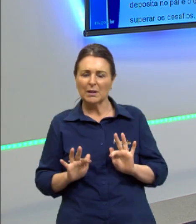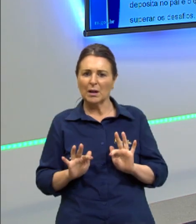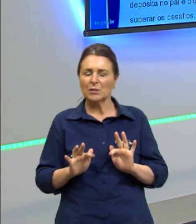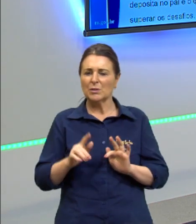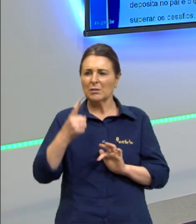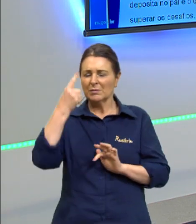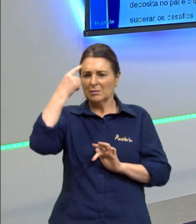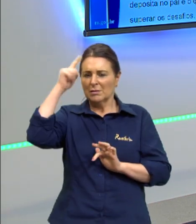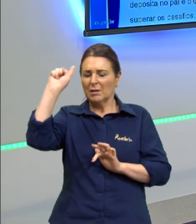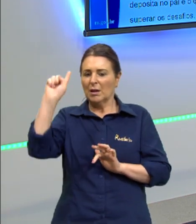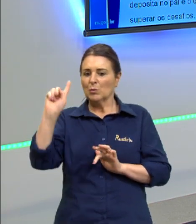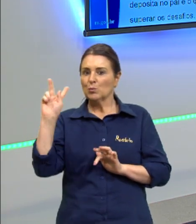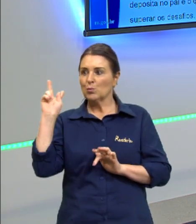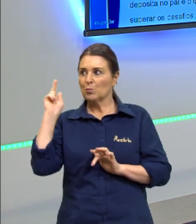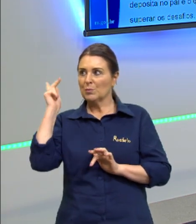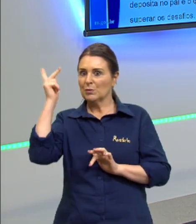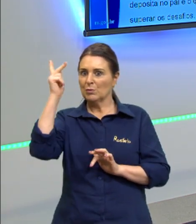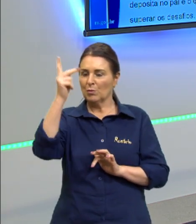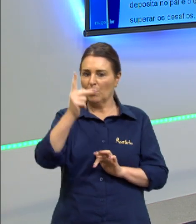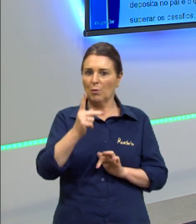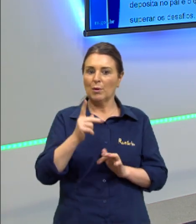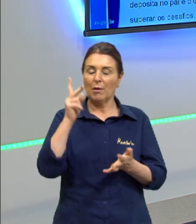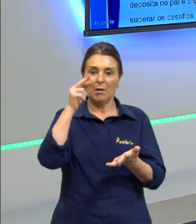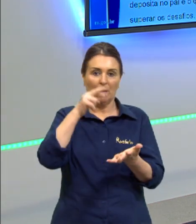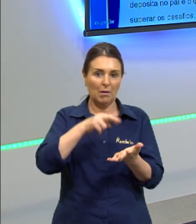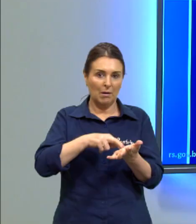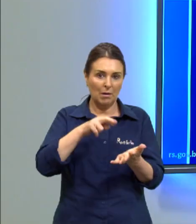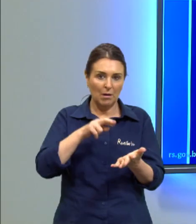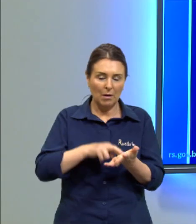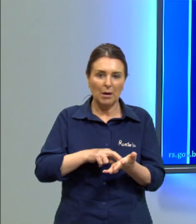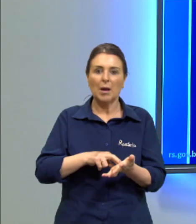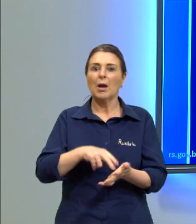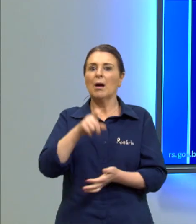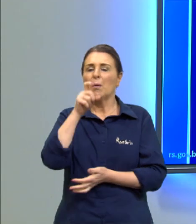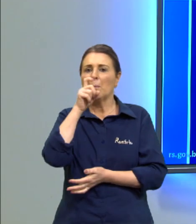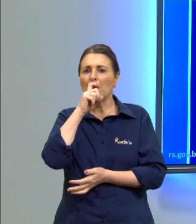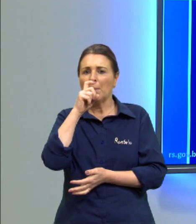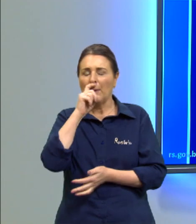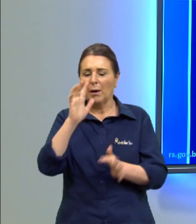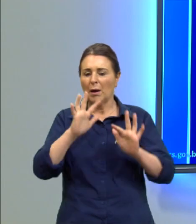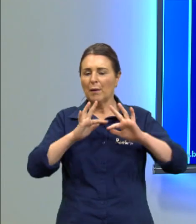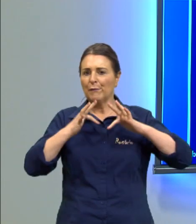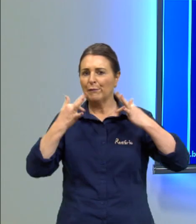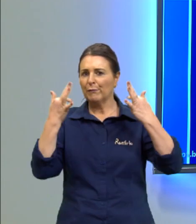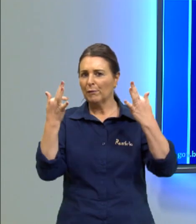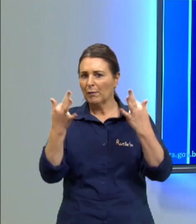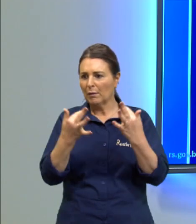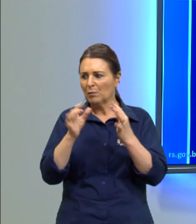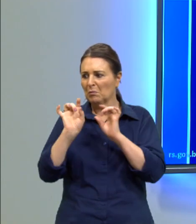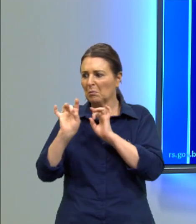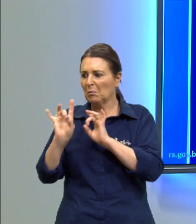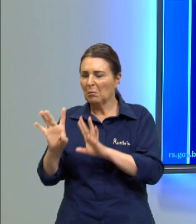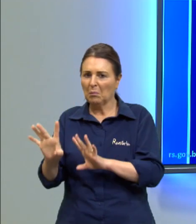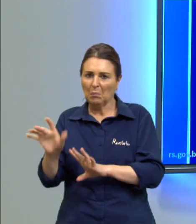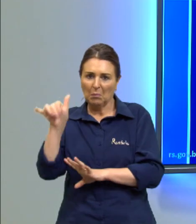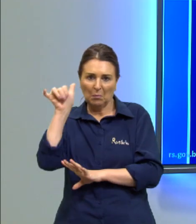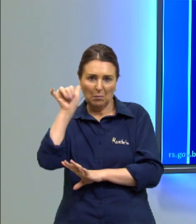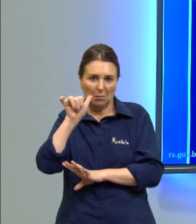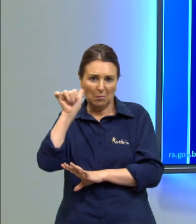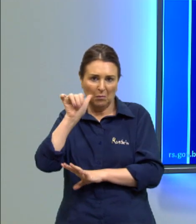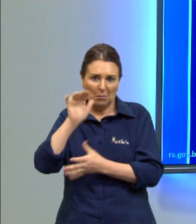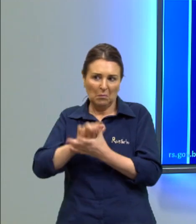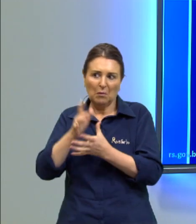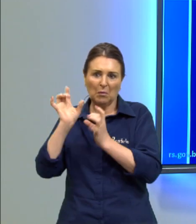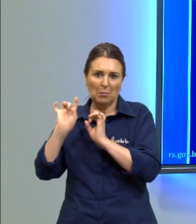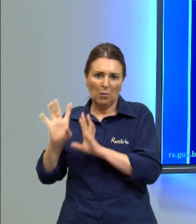inspirado numa história real é a história de um pai de família que ele foi abandonado pela esposa e